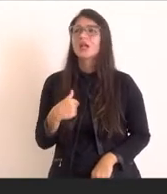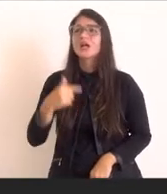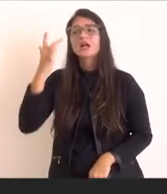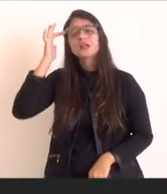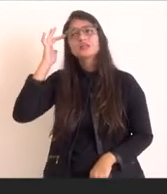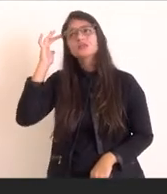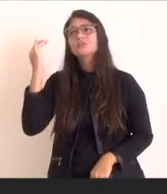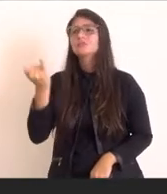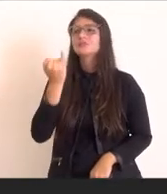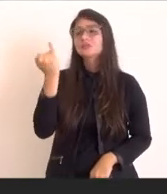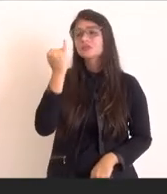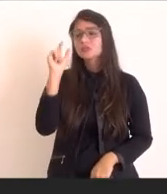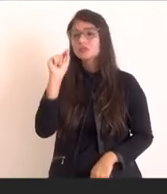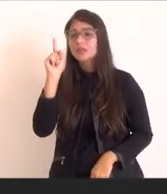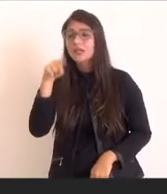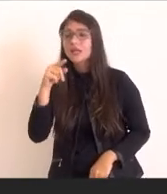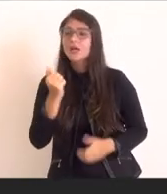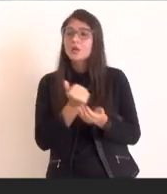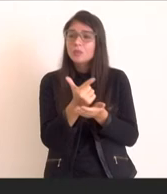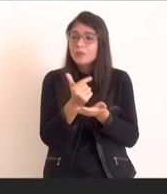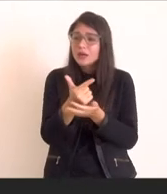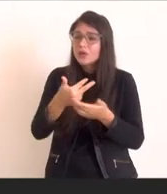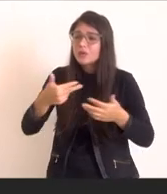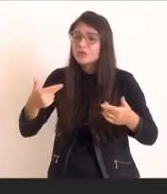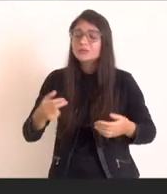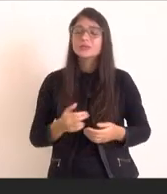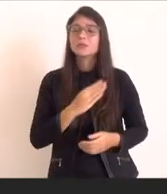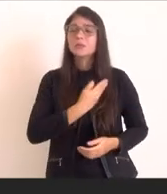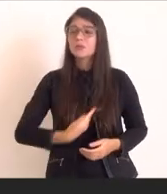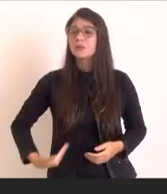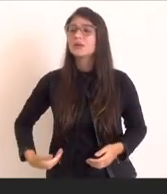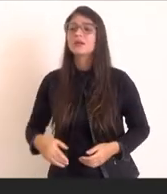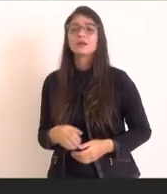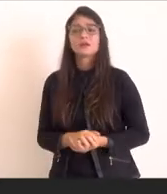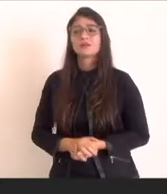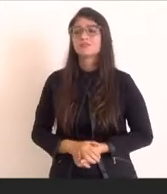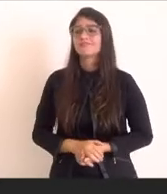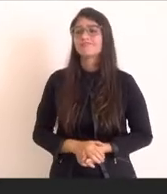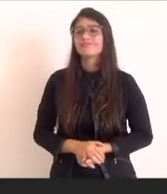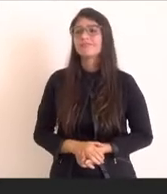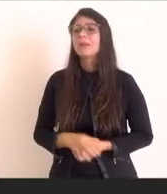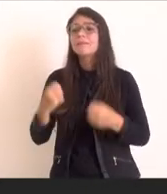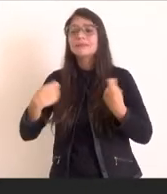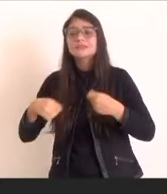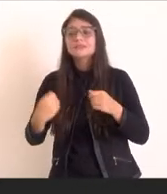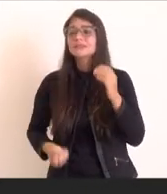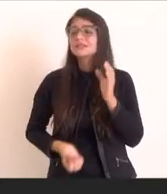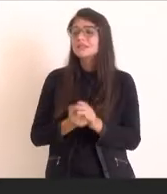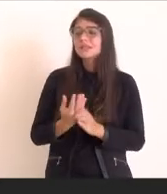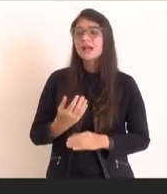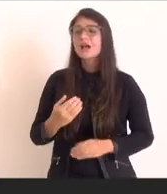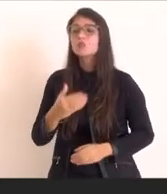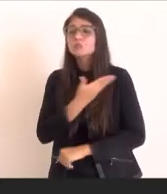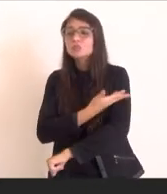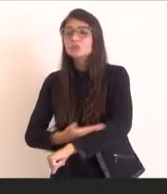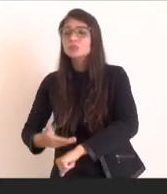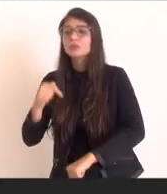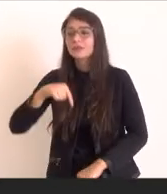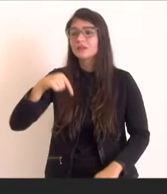é a questão das compras públicas para a inovação. Nós precisamos criar uma cultura aqui no Estado, presidente,